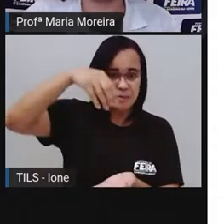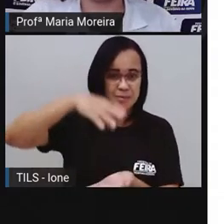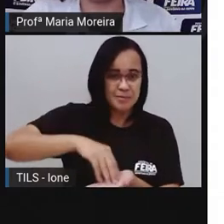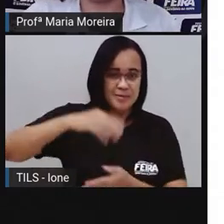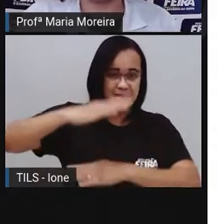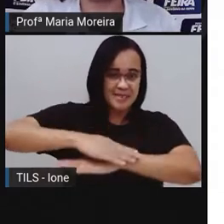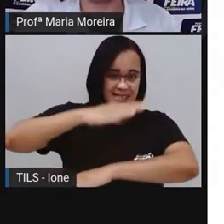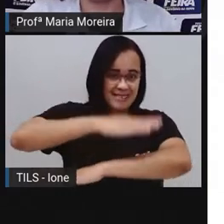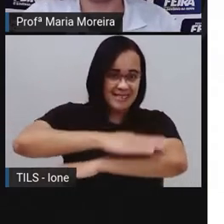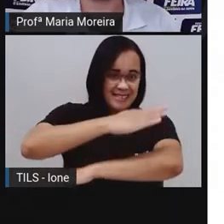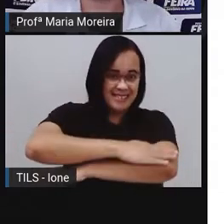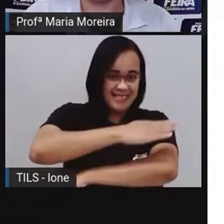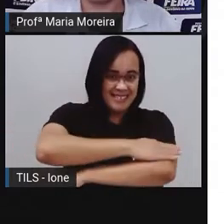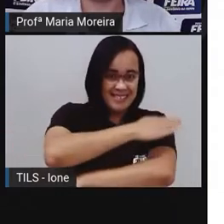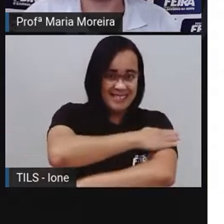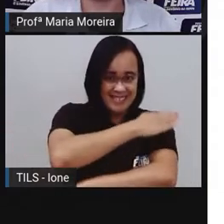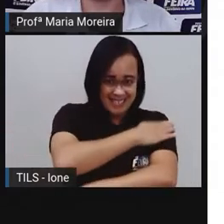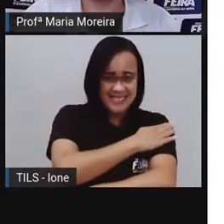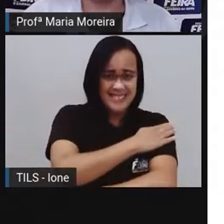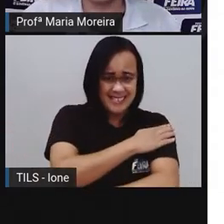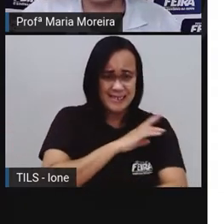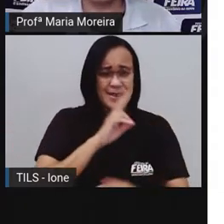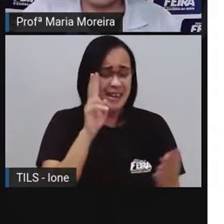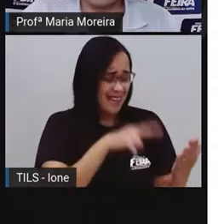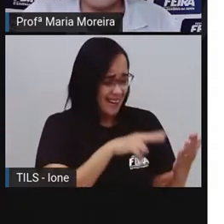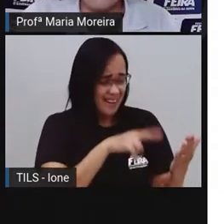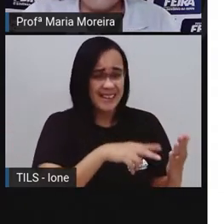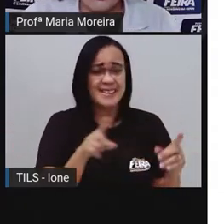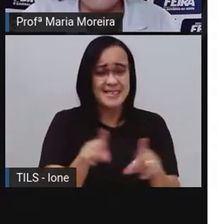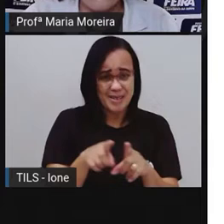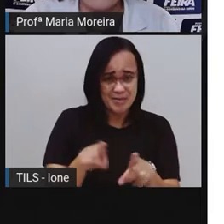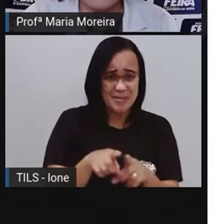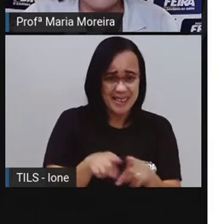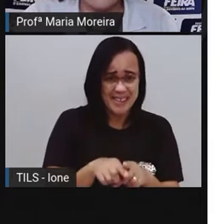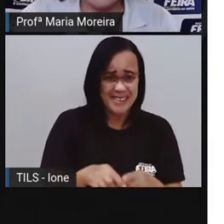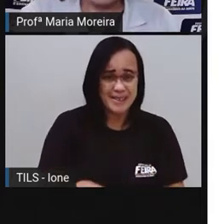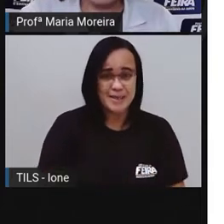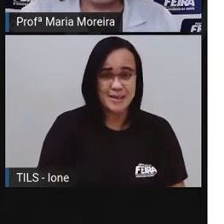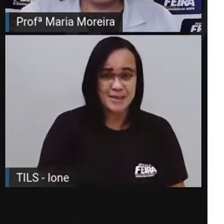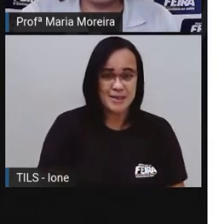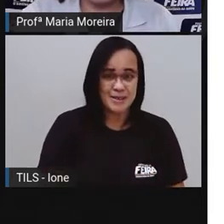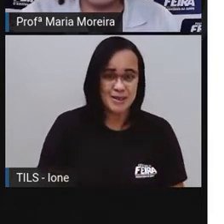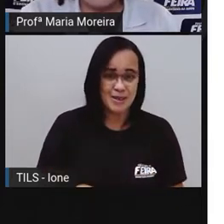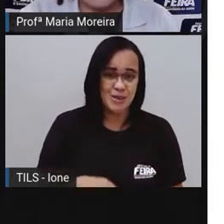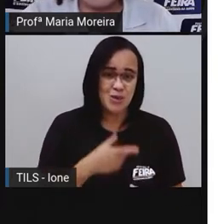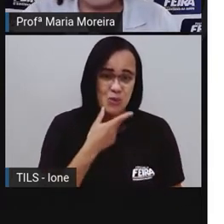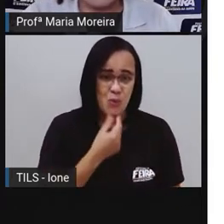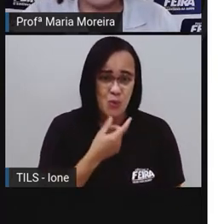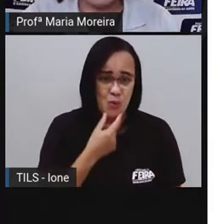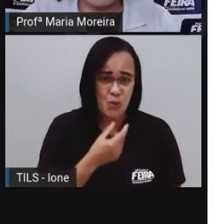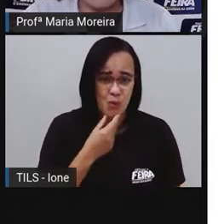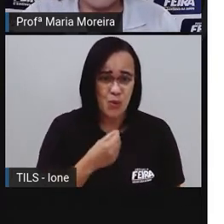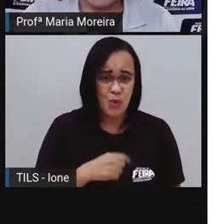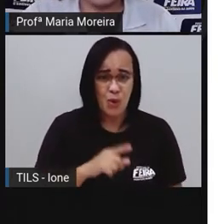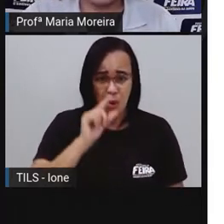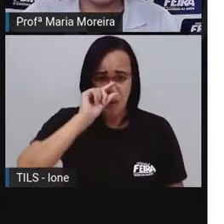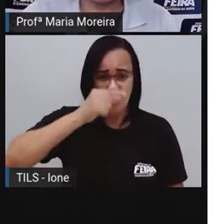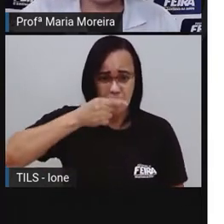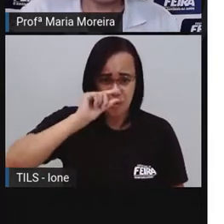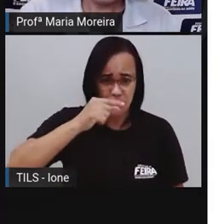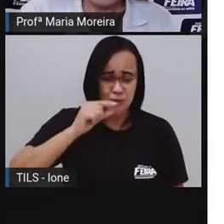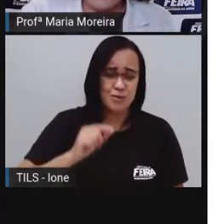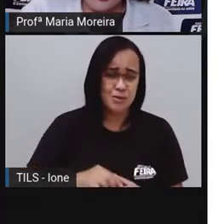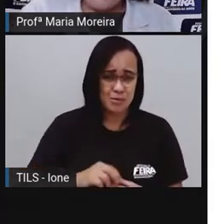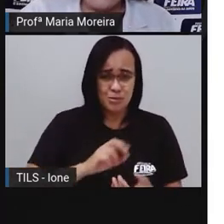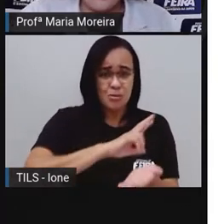arte maléfica de rogar pragas. Para o bruxo da sua vida, conjunto, gravatas e meias.